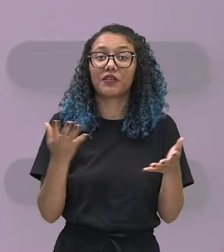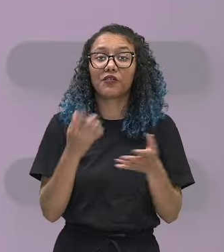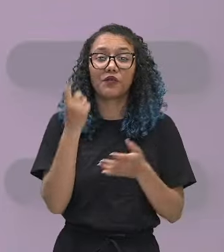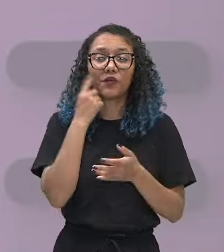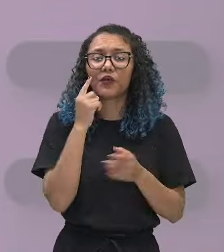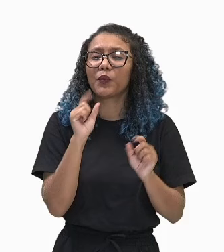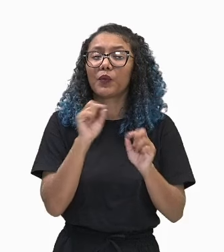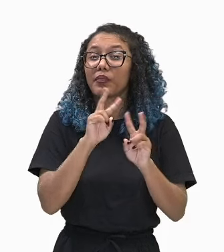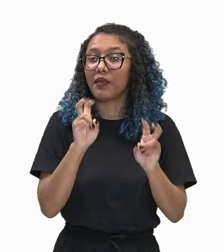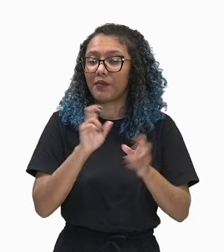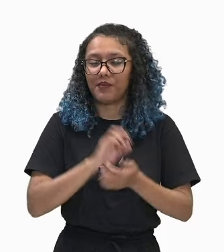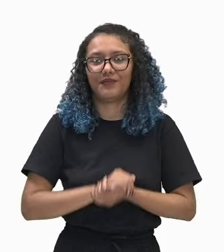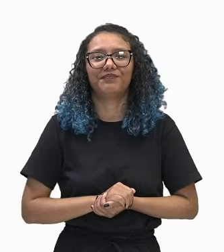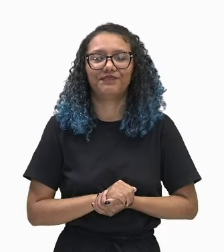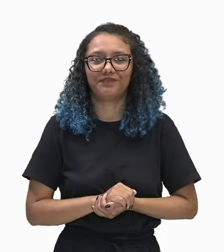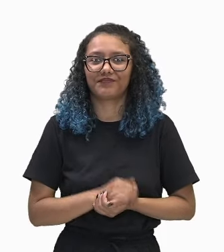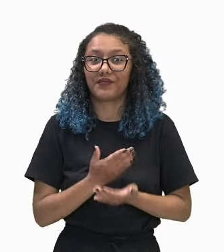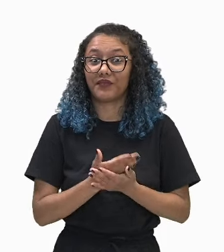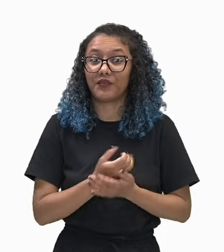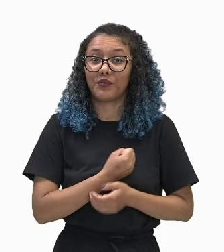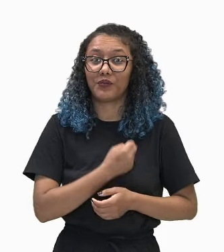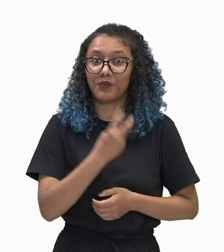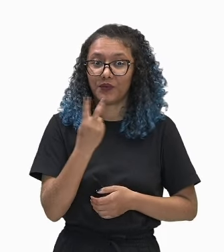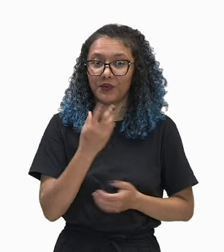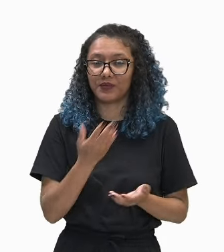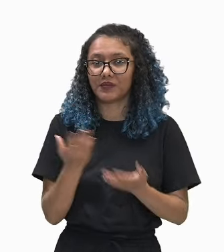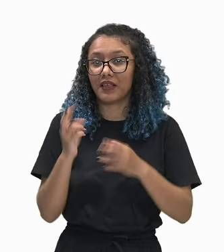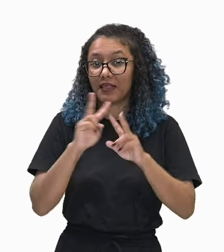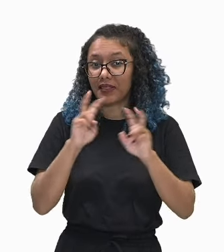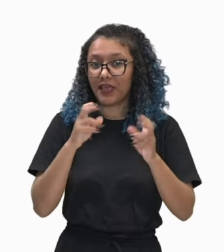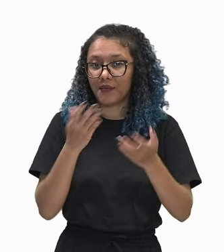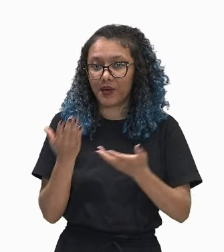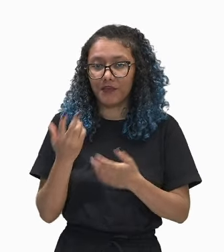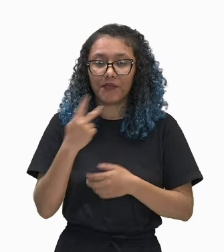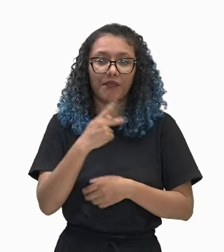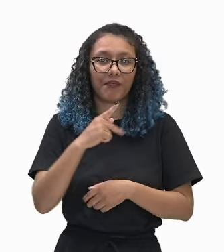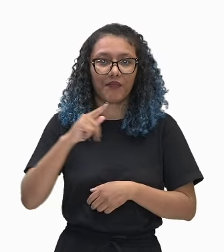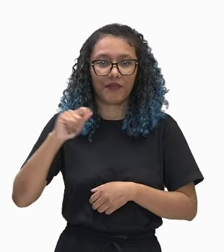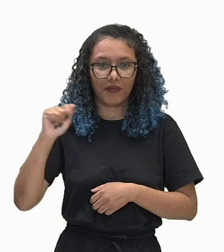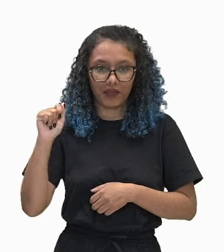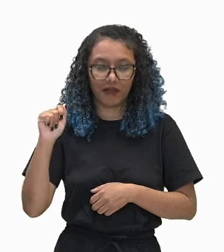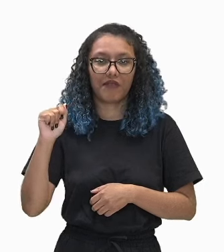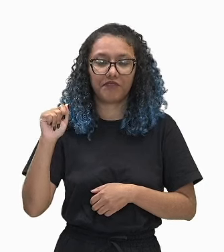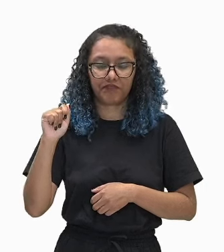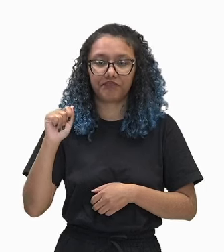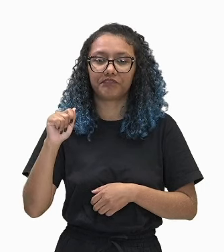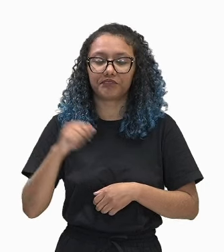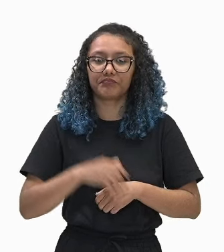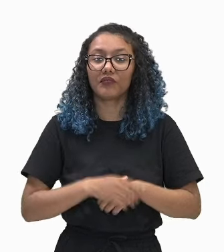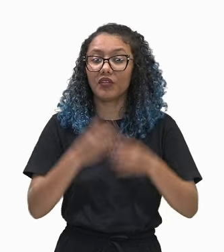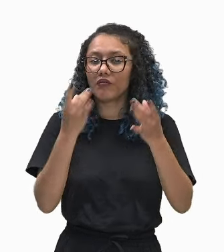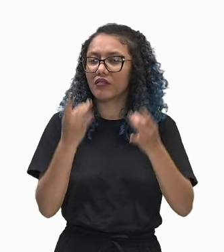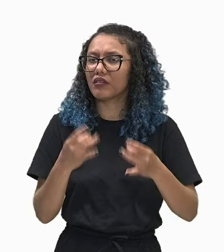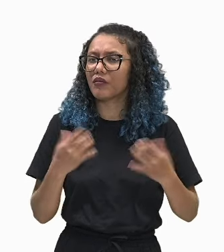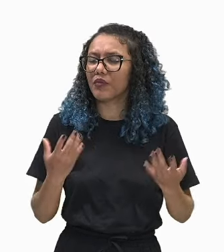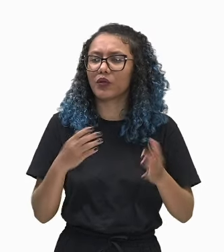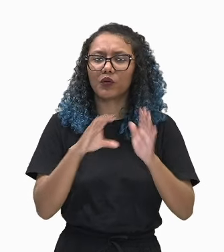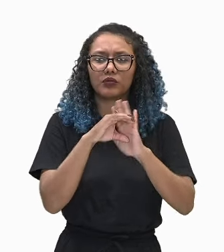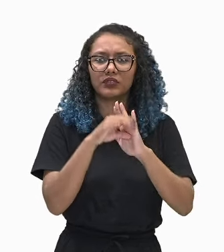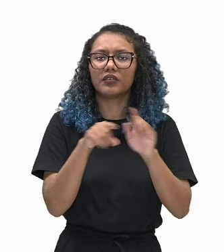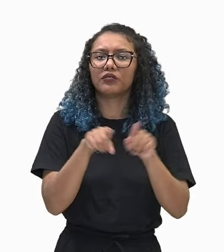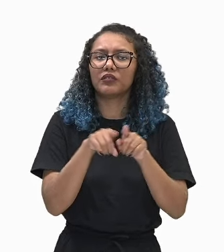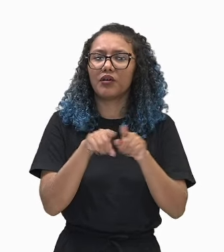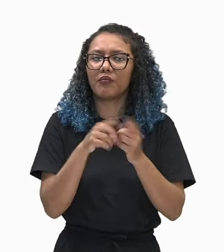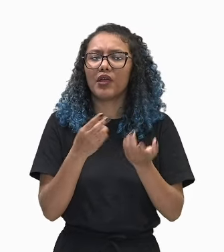ver o tema da aula. Aula 2, Objeto de Conhecimento, Progressão Aritmética, PA, Detalhamento,